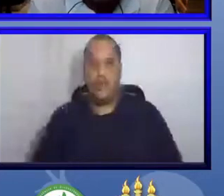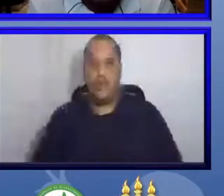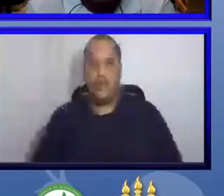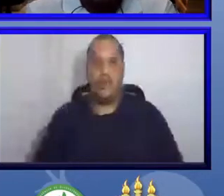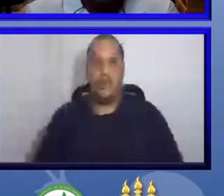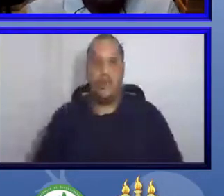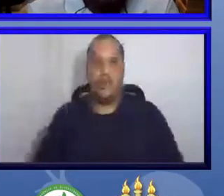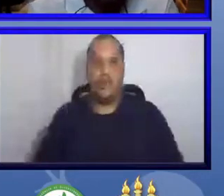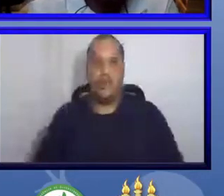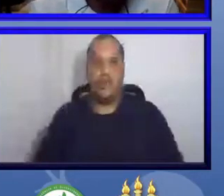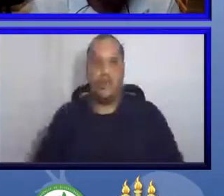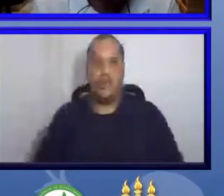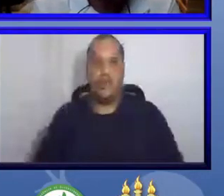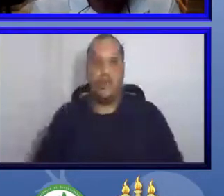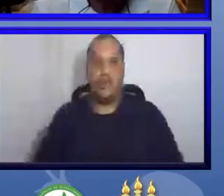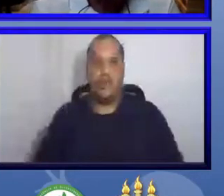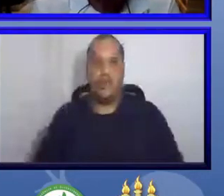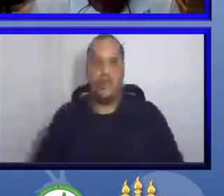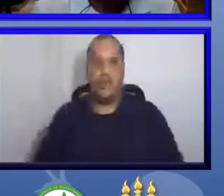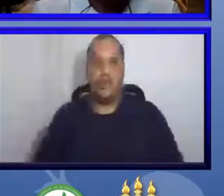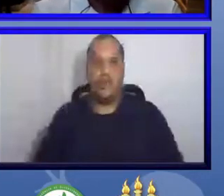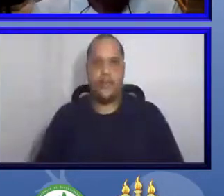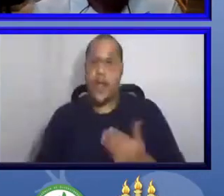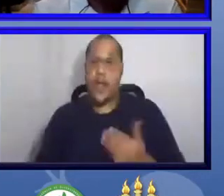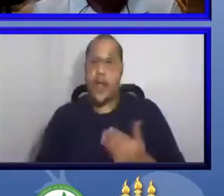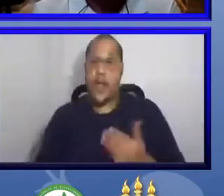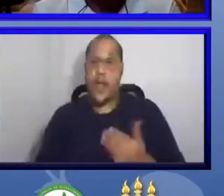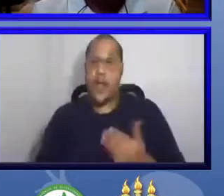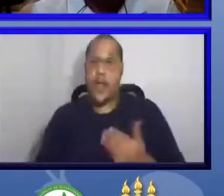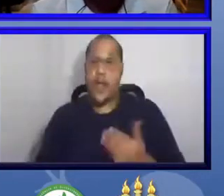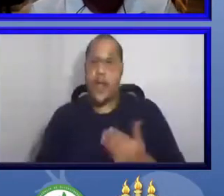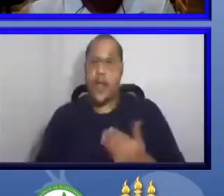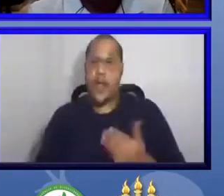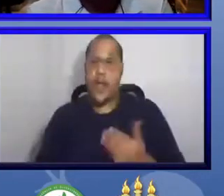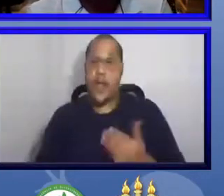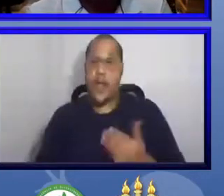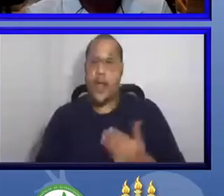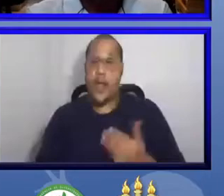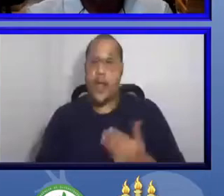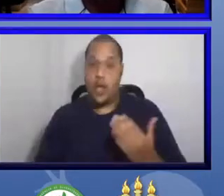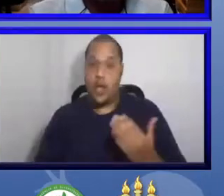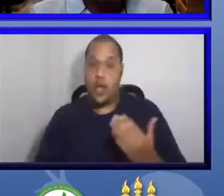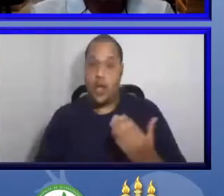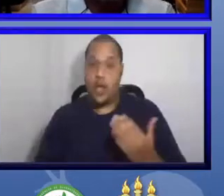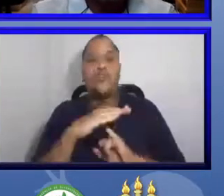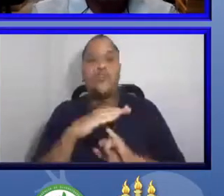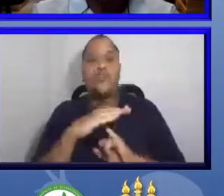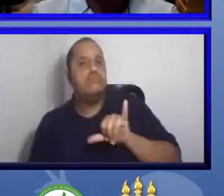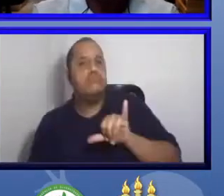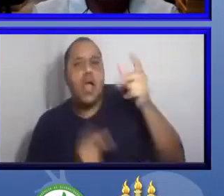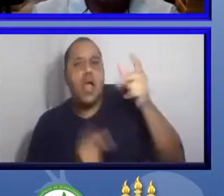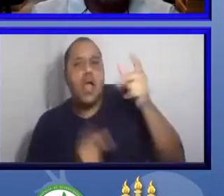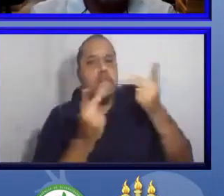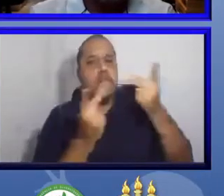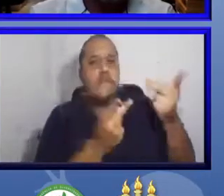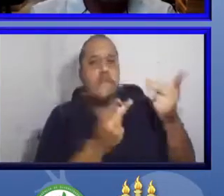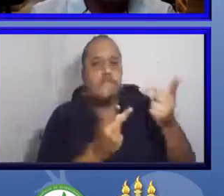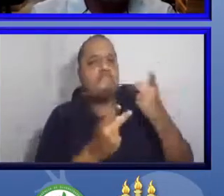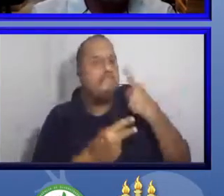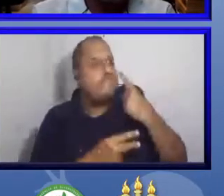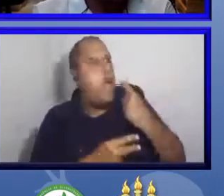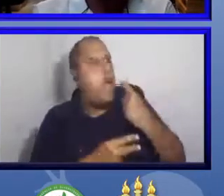As instituições visitadas refletem também a